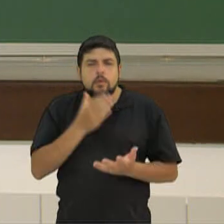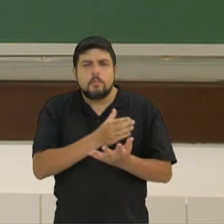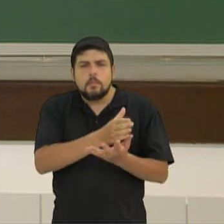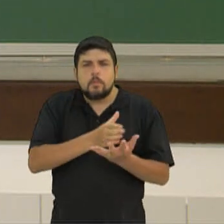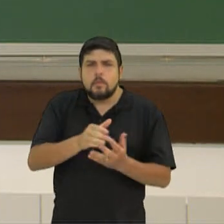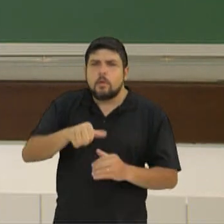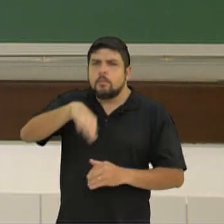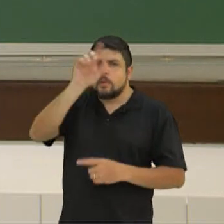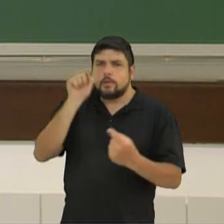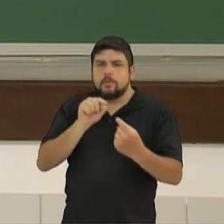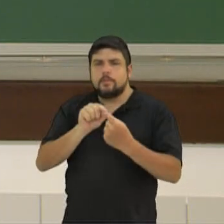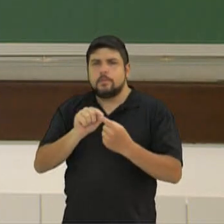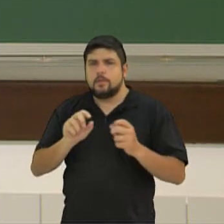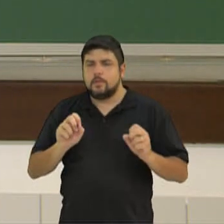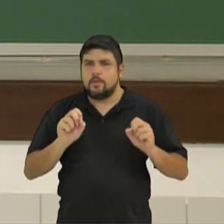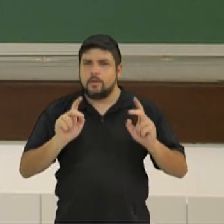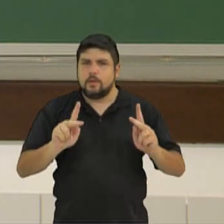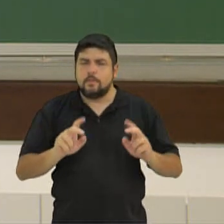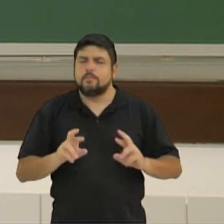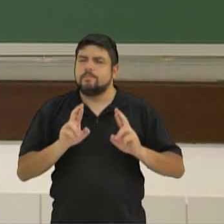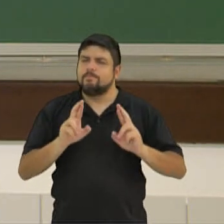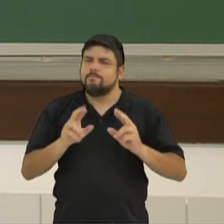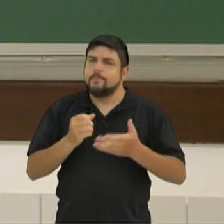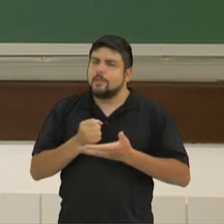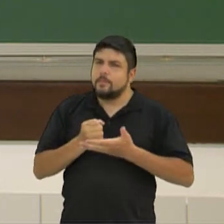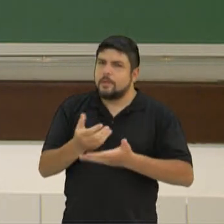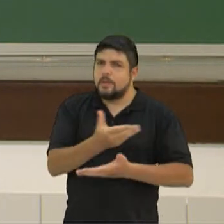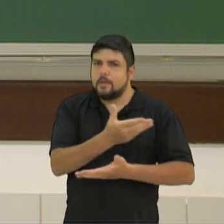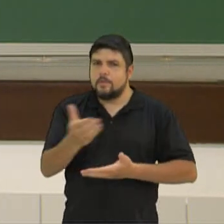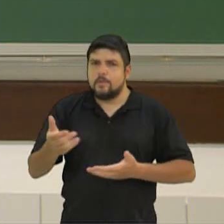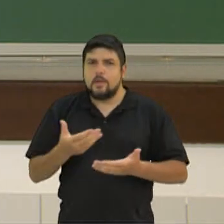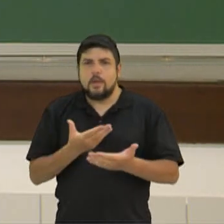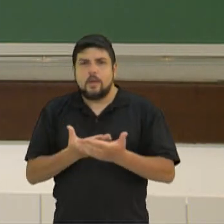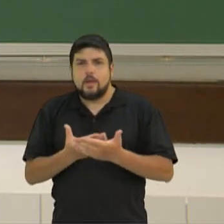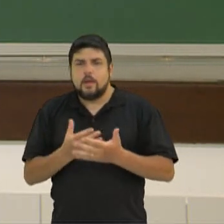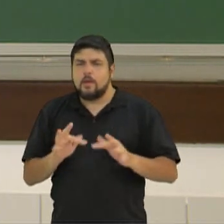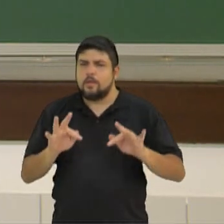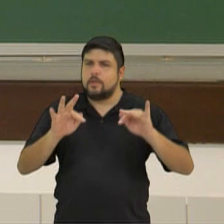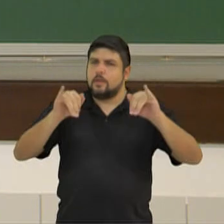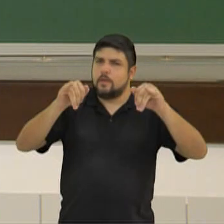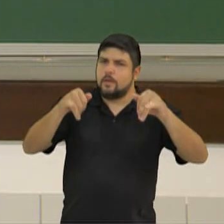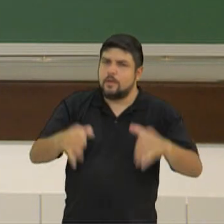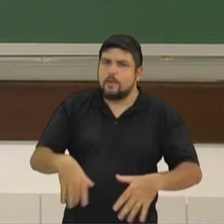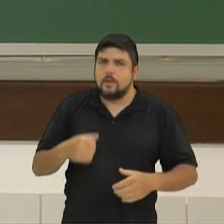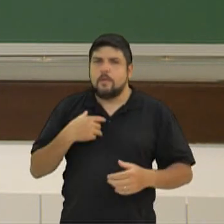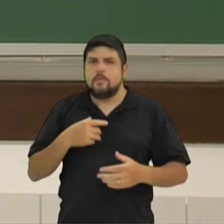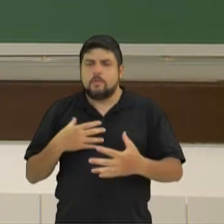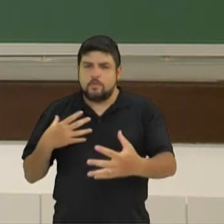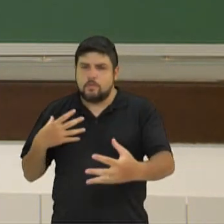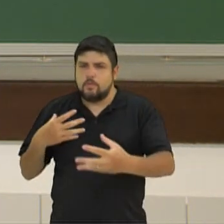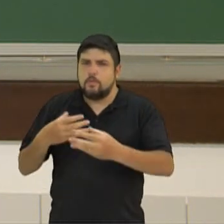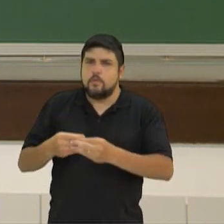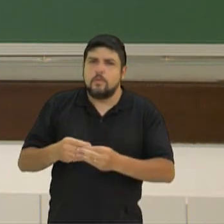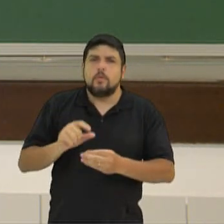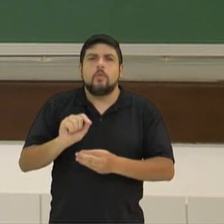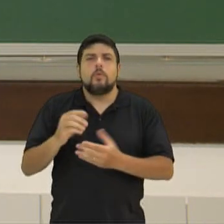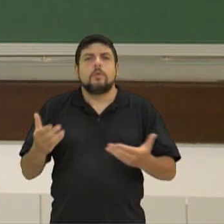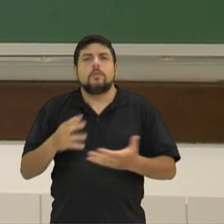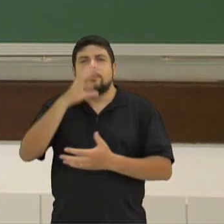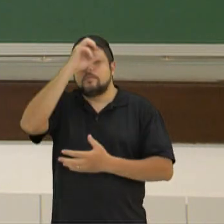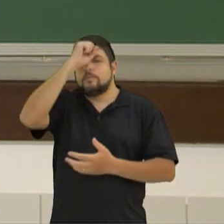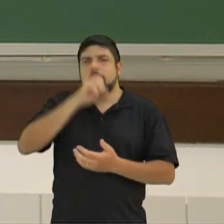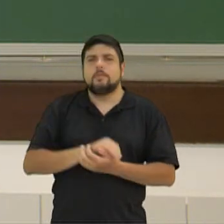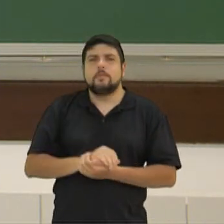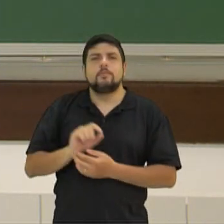mais se encaixa. Tá bom? Espero ter ajudado vocês. A nossa aula vai terminar por aqui. E nós vamos relembrar o que nós aprendemos hoje.